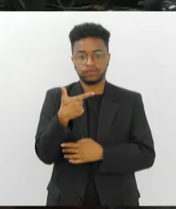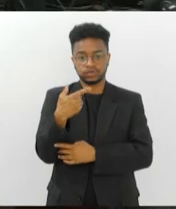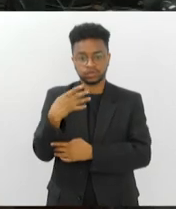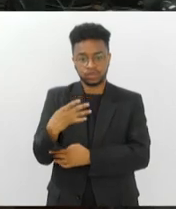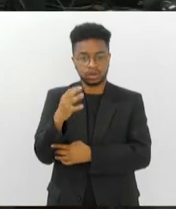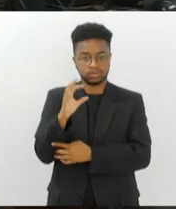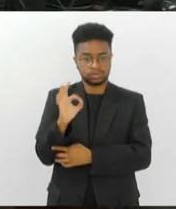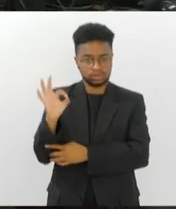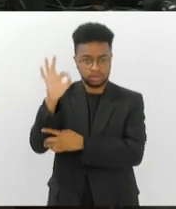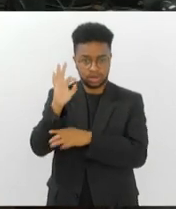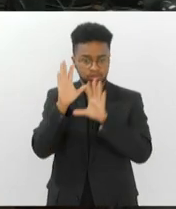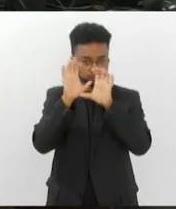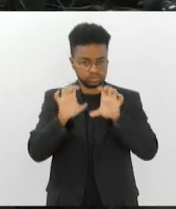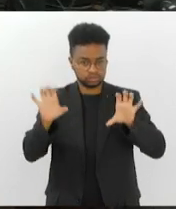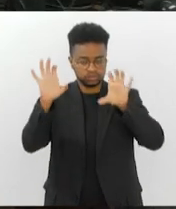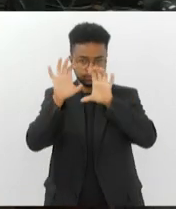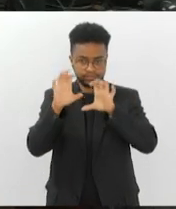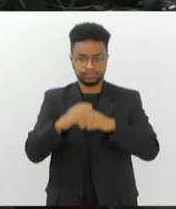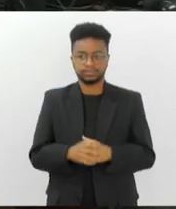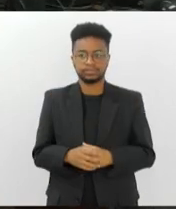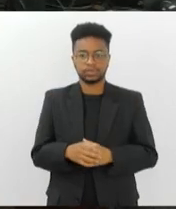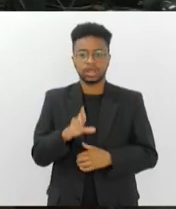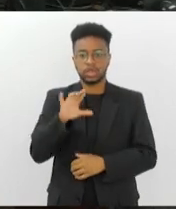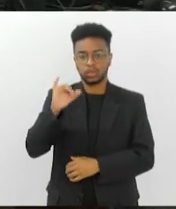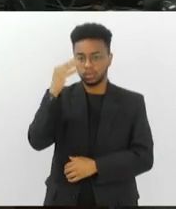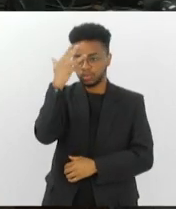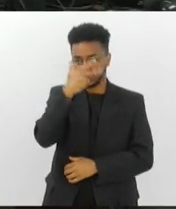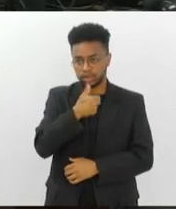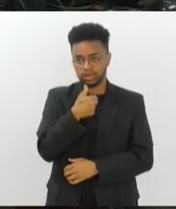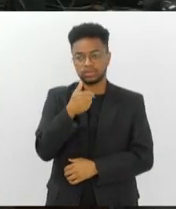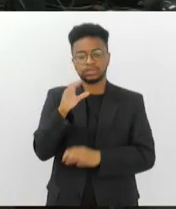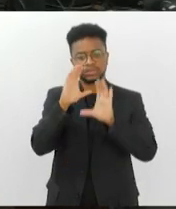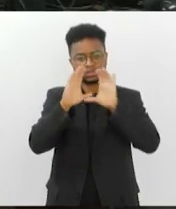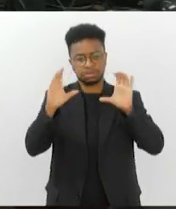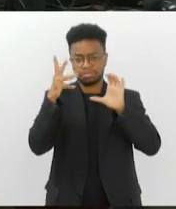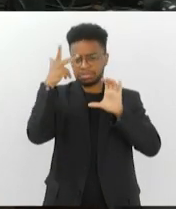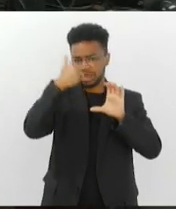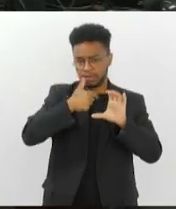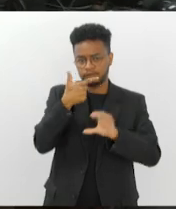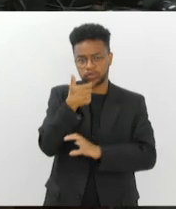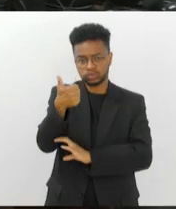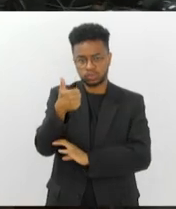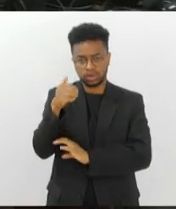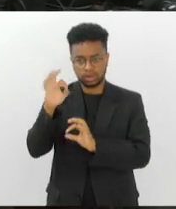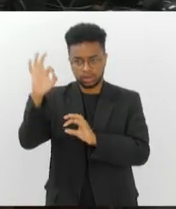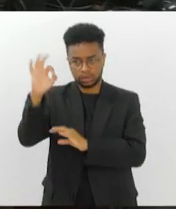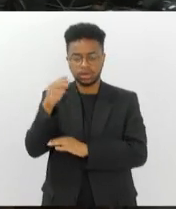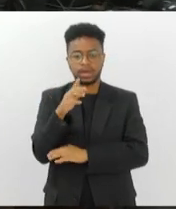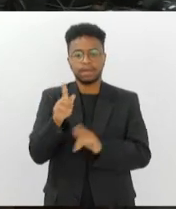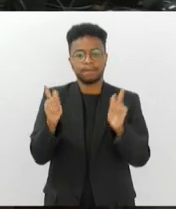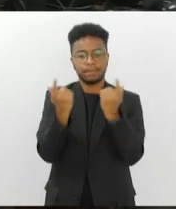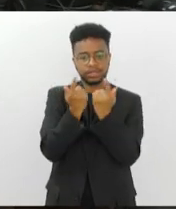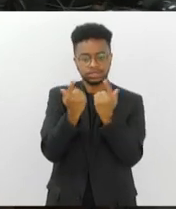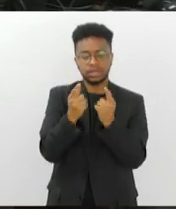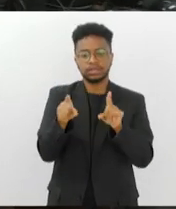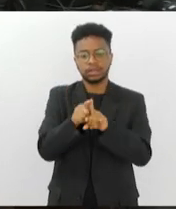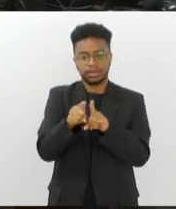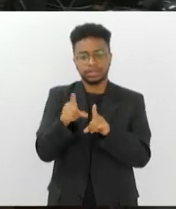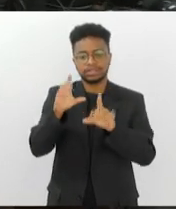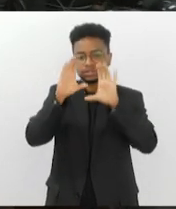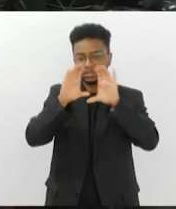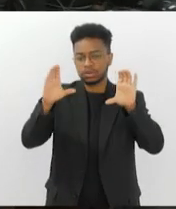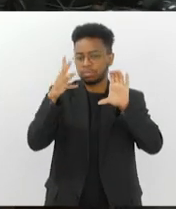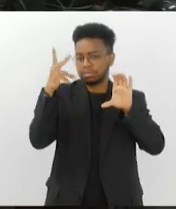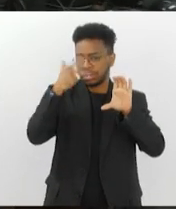nuvens dispersas, 24 graus. Rio Bonito, está com céu limpo, 21 graus. Magé também tem céu